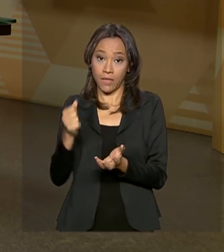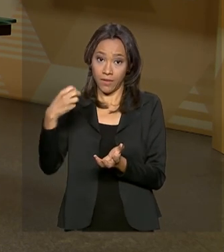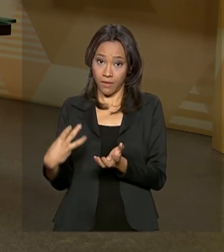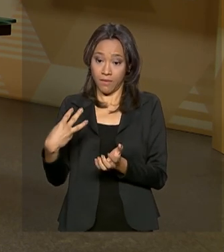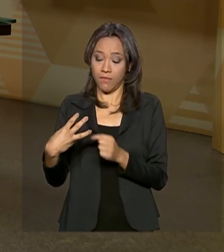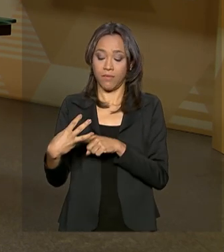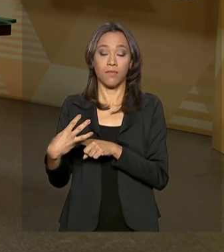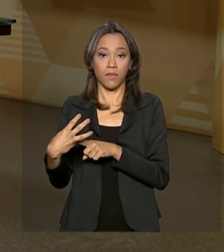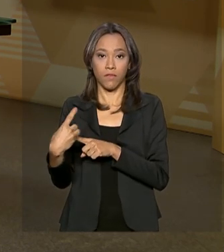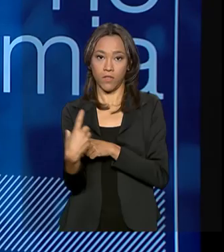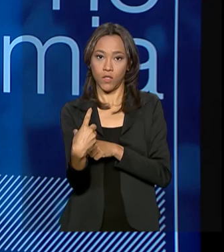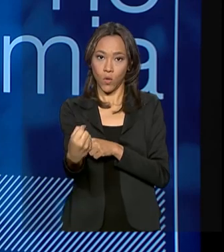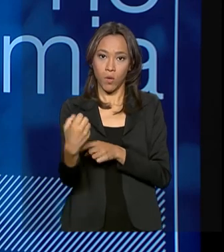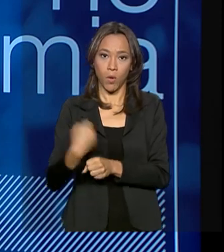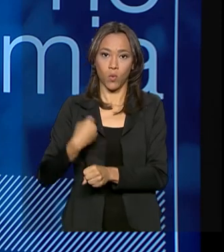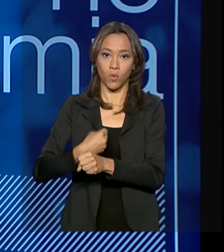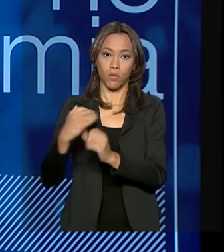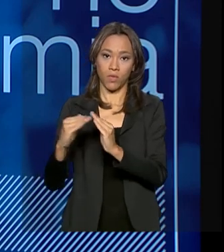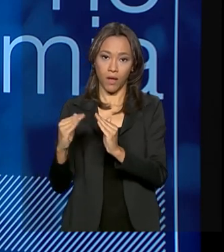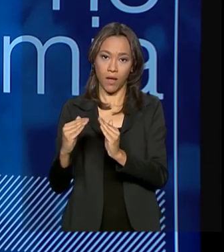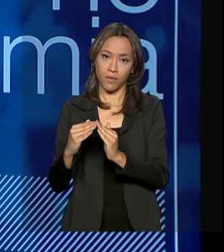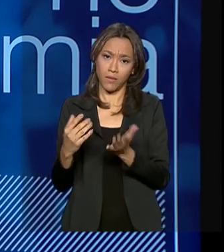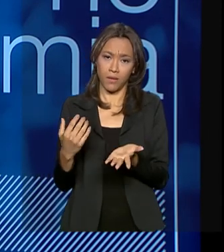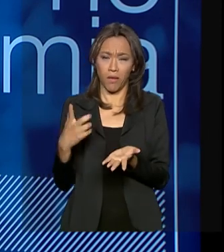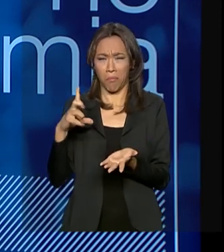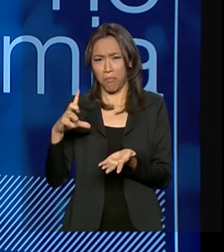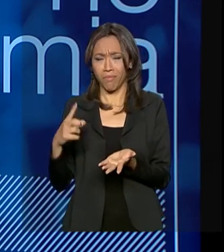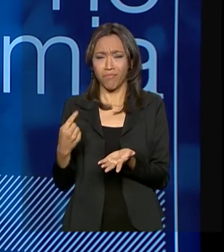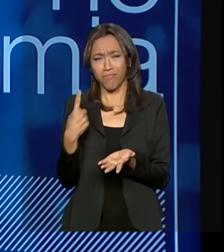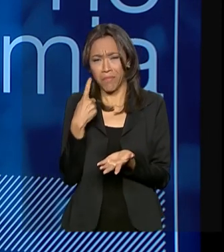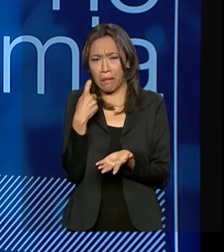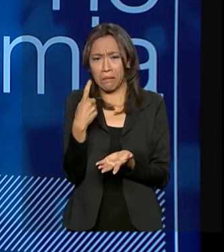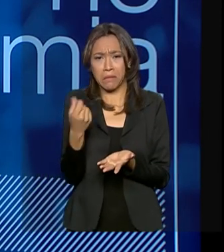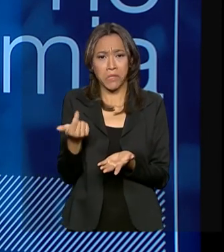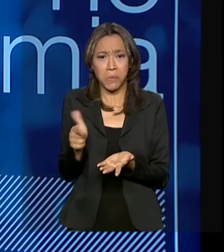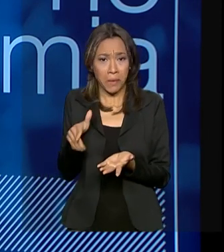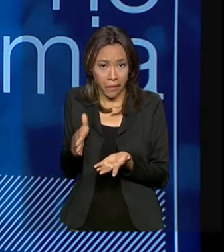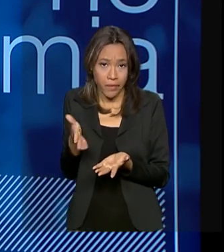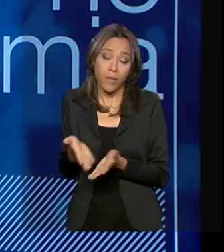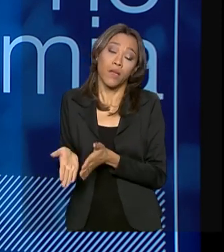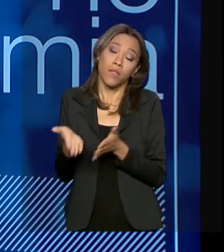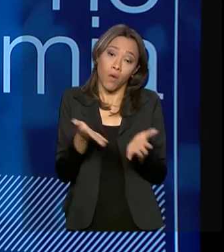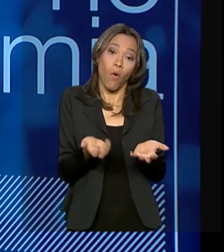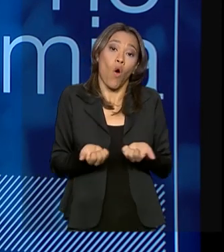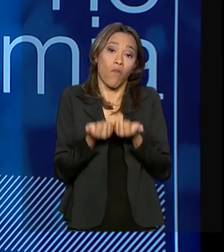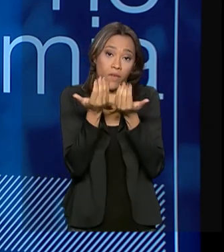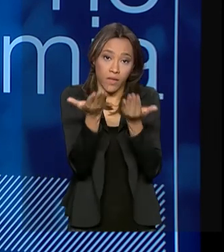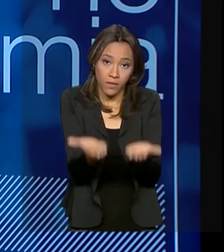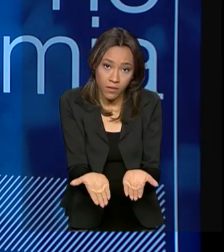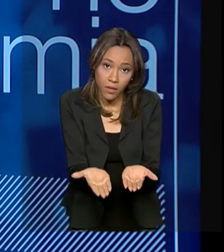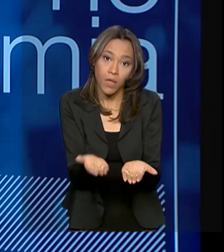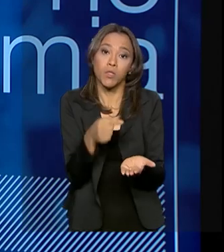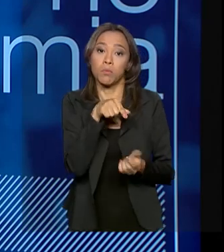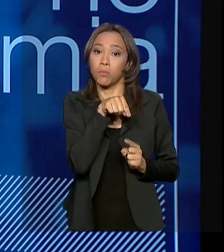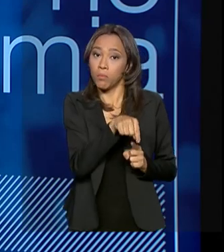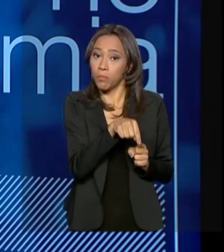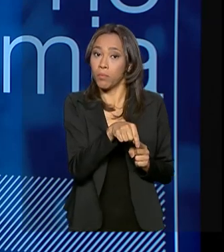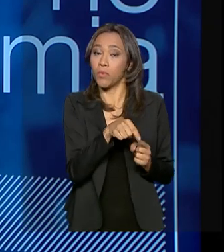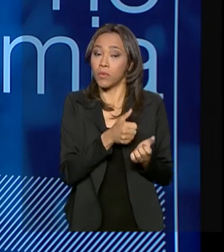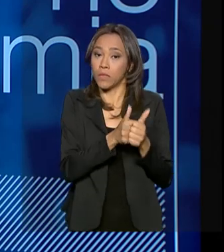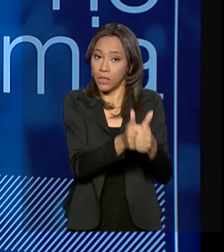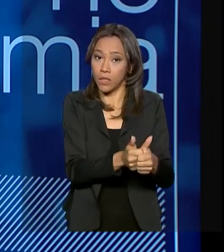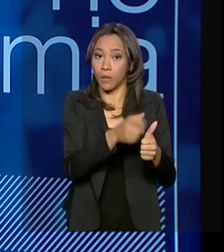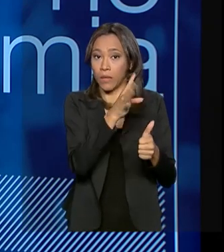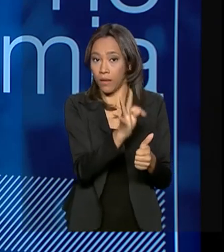acaba sendo menos interessante. Então, para sumarizar, nós oferecemos tanto por TR mais uma questão